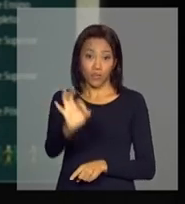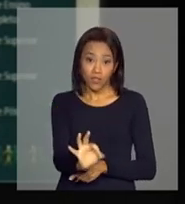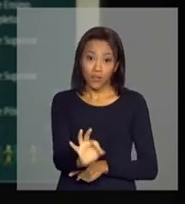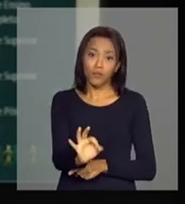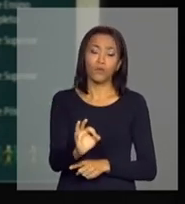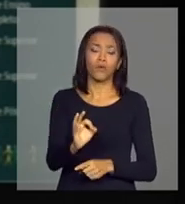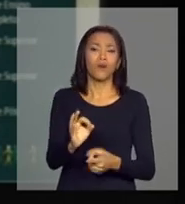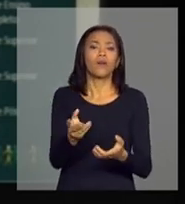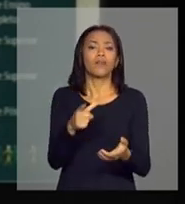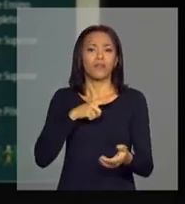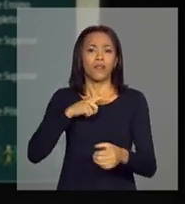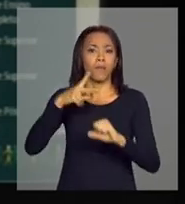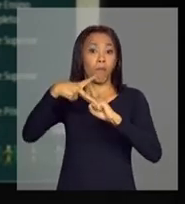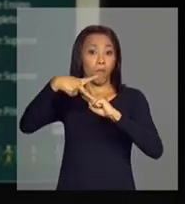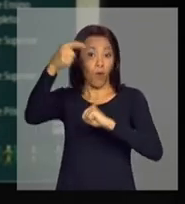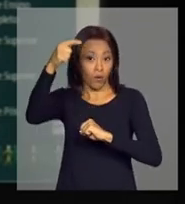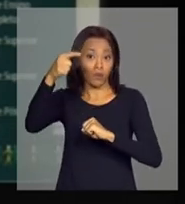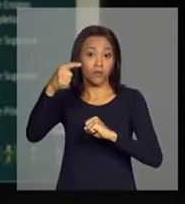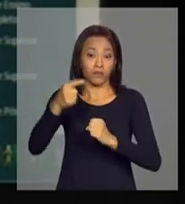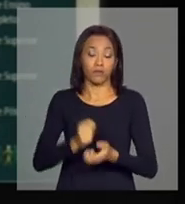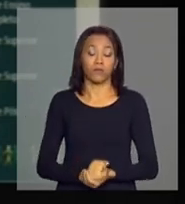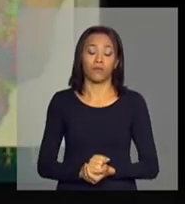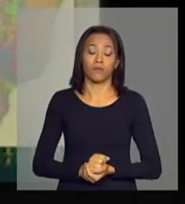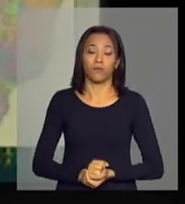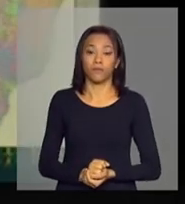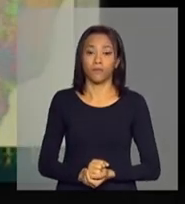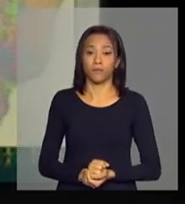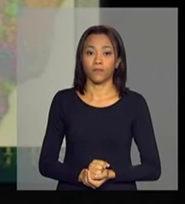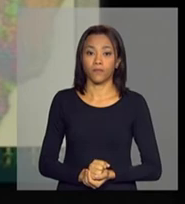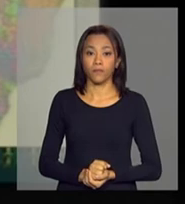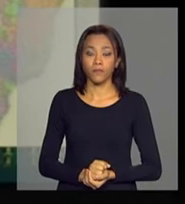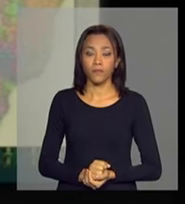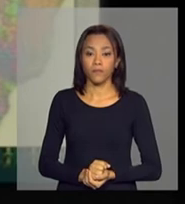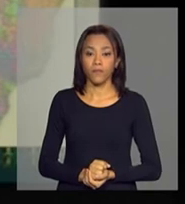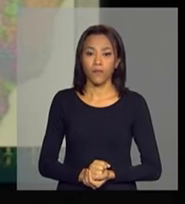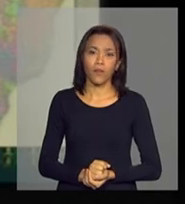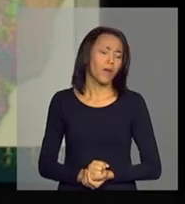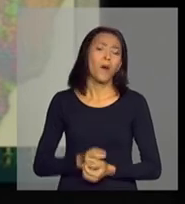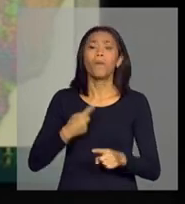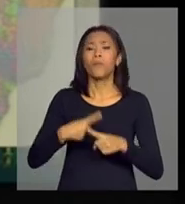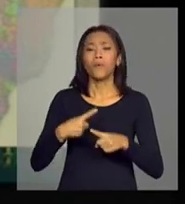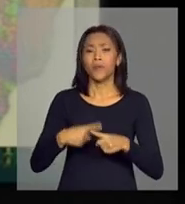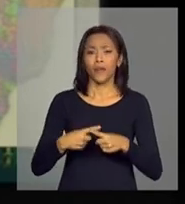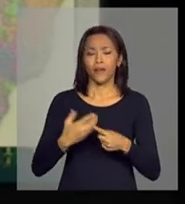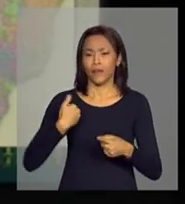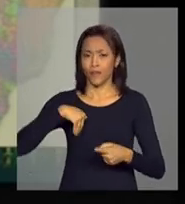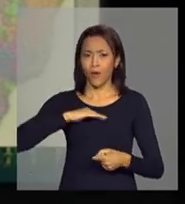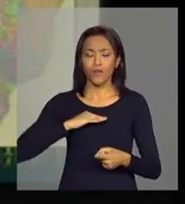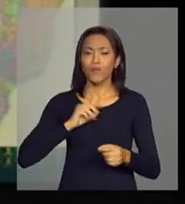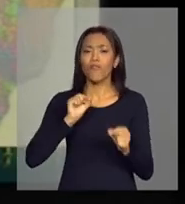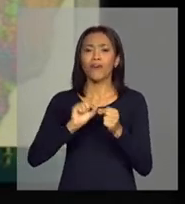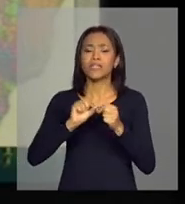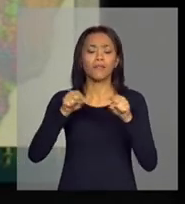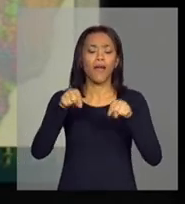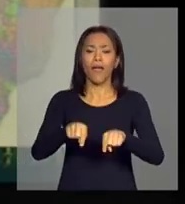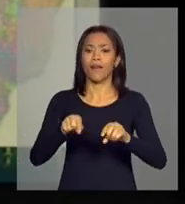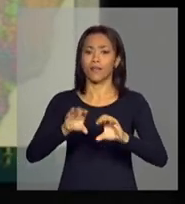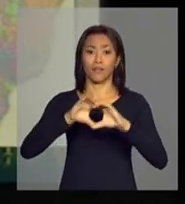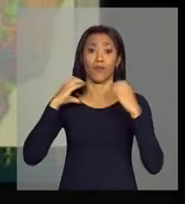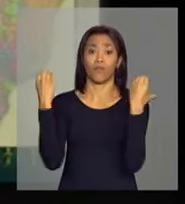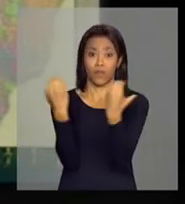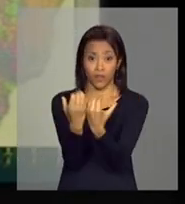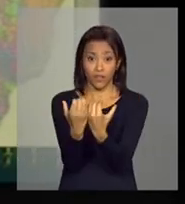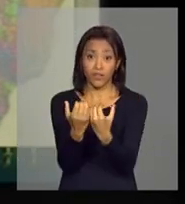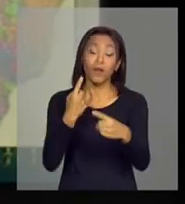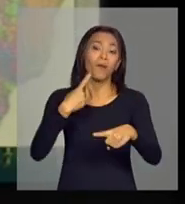alguma pós-graduação. E por que nós estamos fazendo essa conferência? Quer dizer, por que a